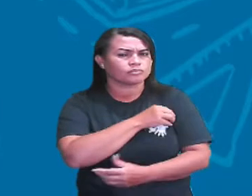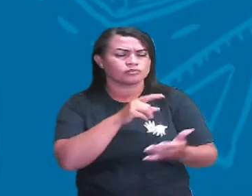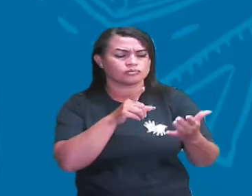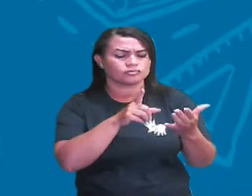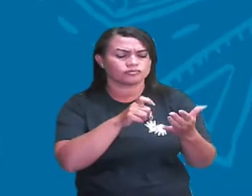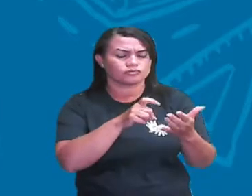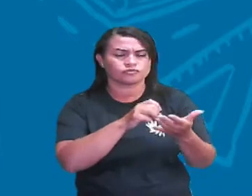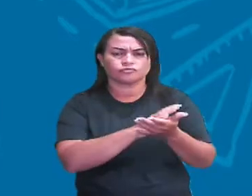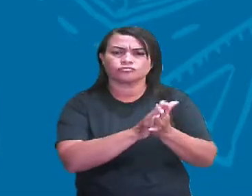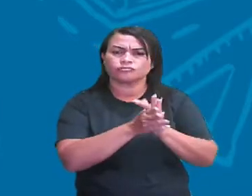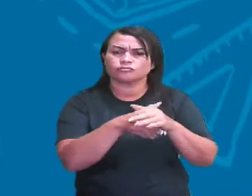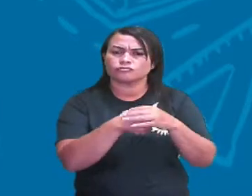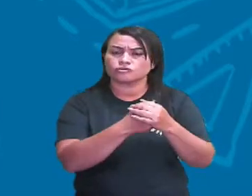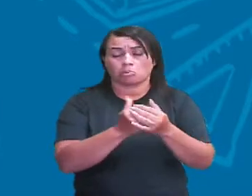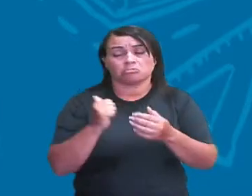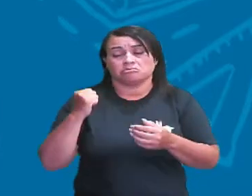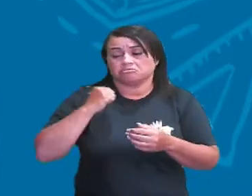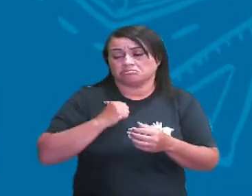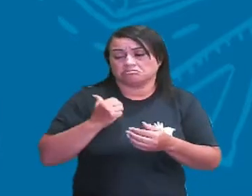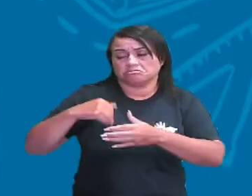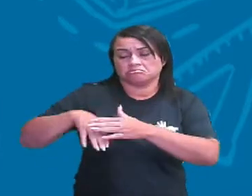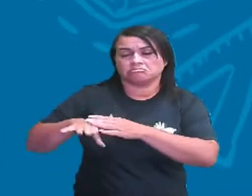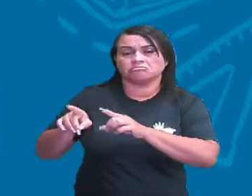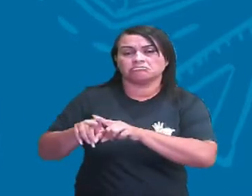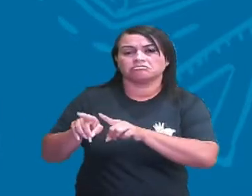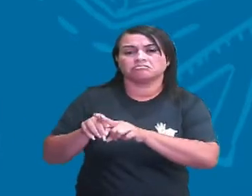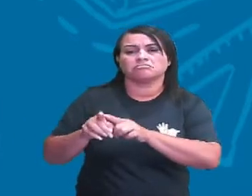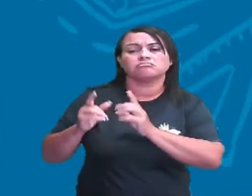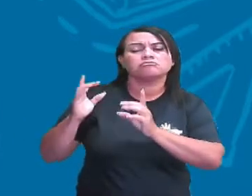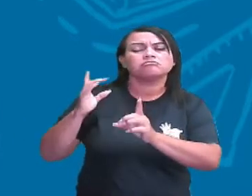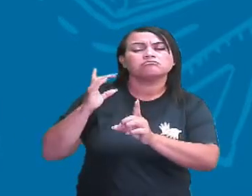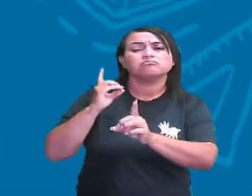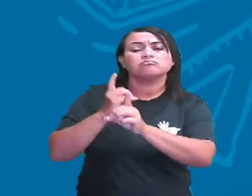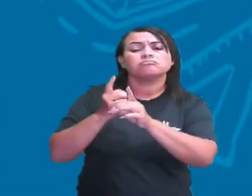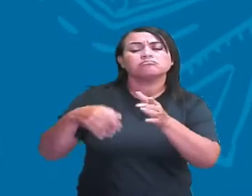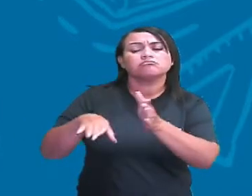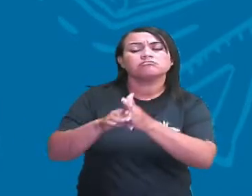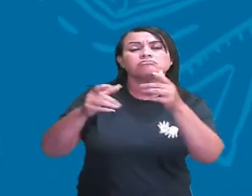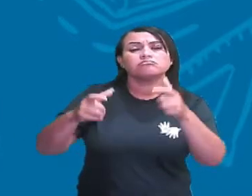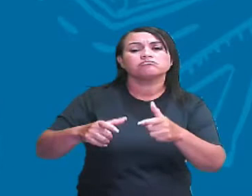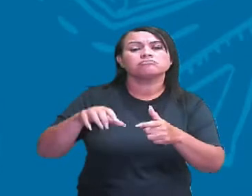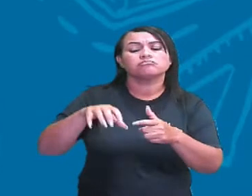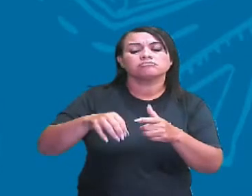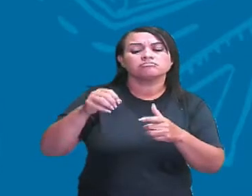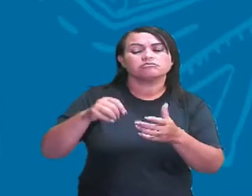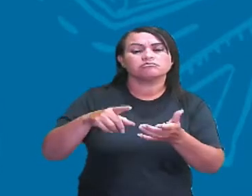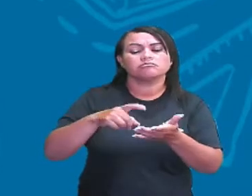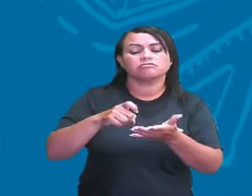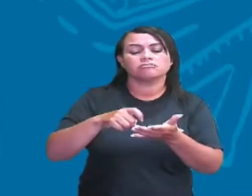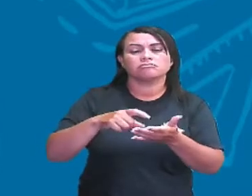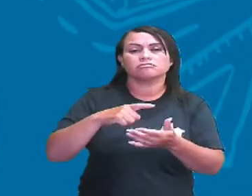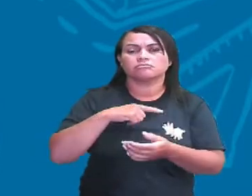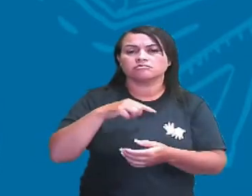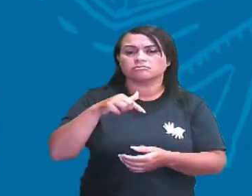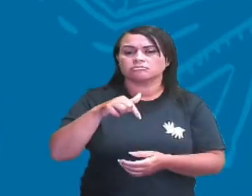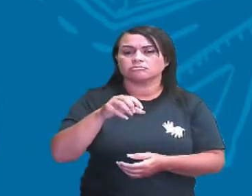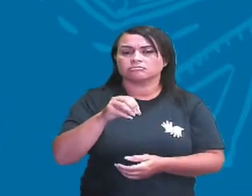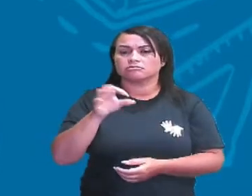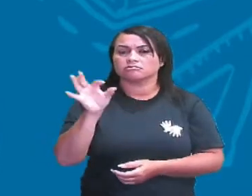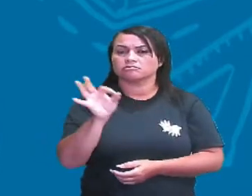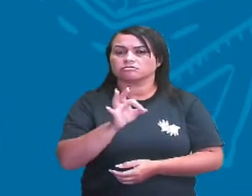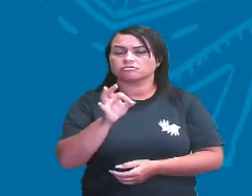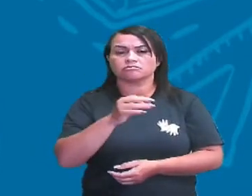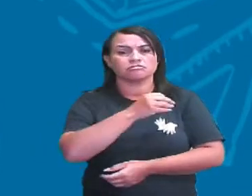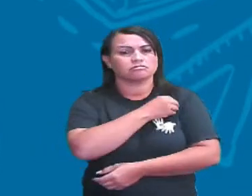um local que anda com ele na bolsa, você, ele é uma mistura de 70% de álcool e 30% de água. Digamos que, em um